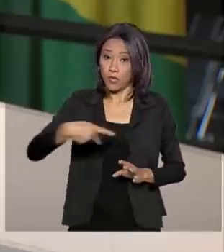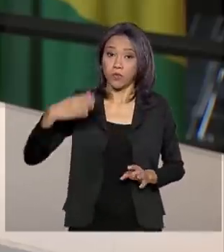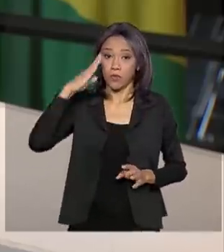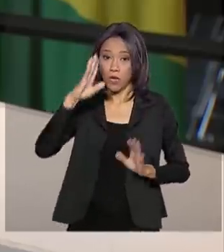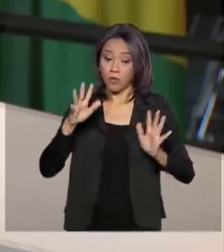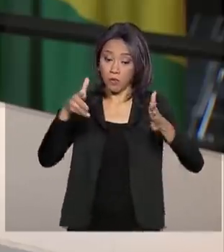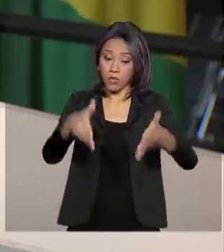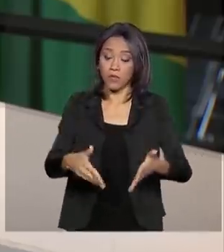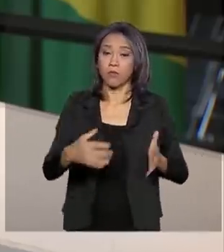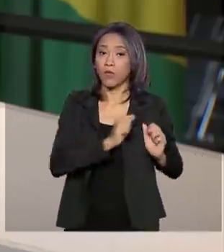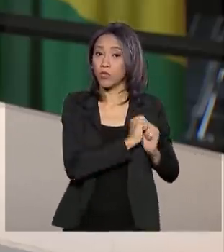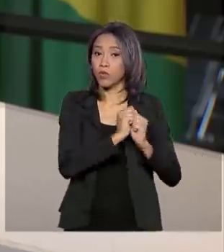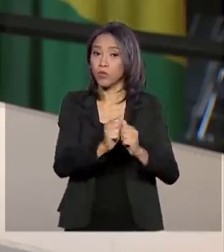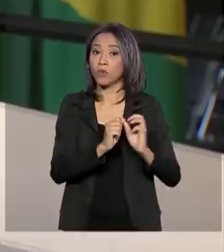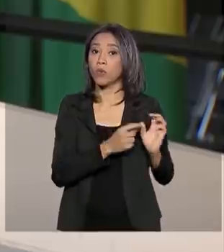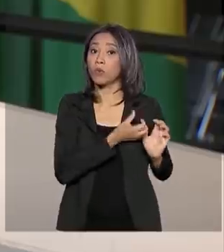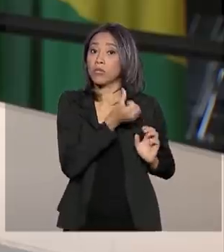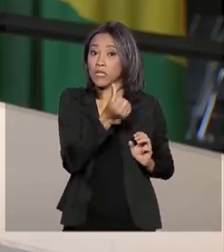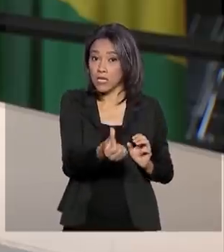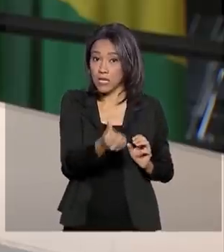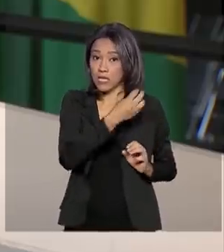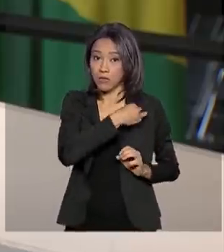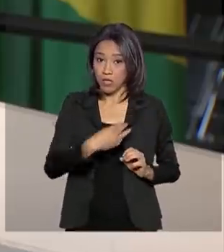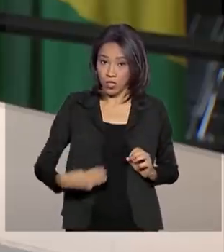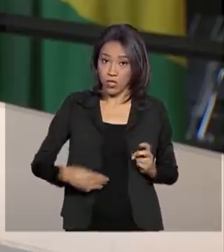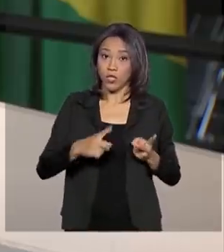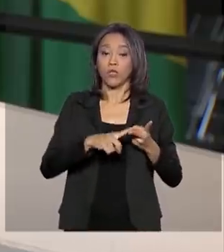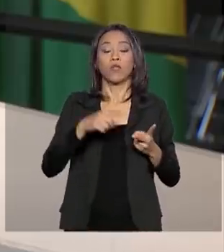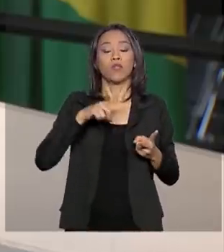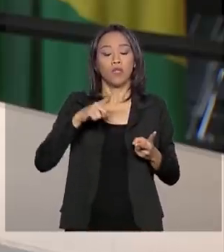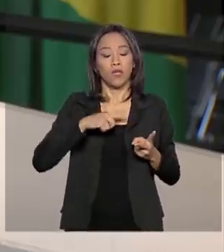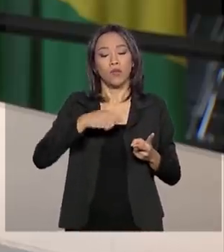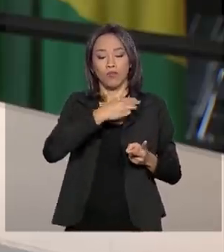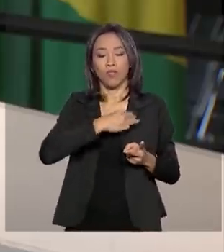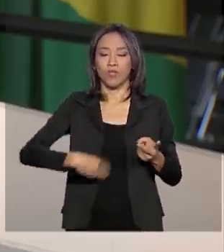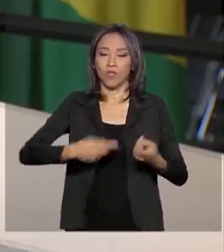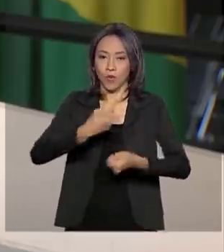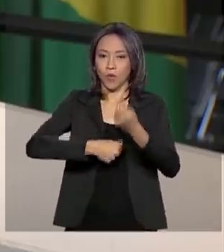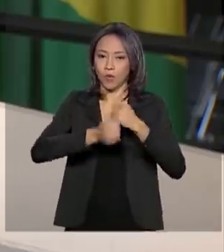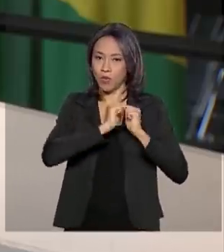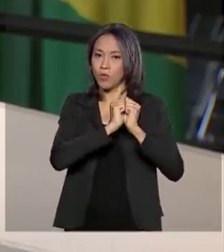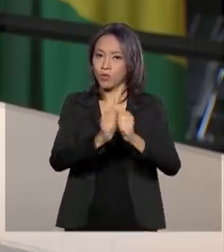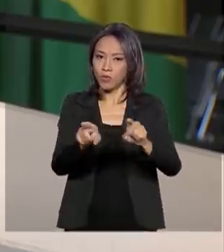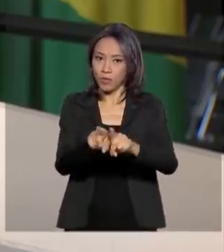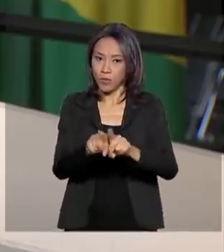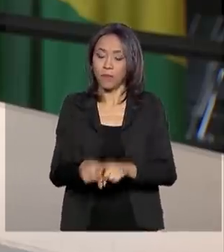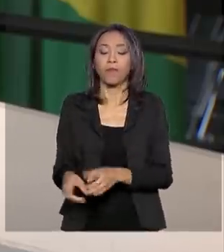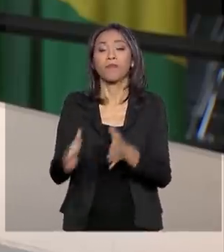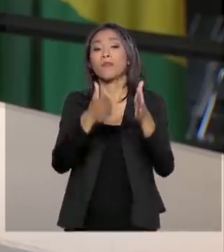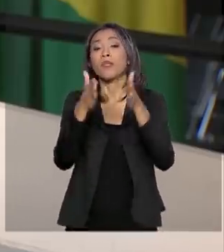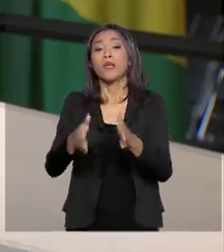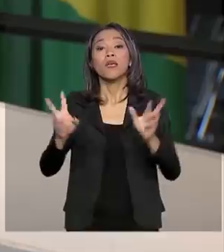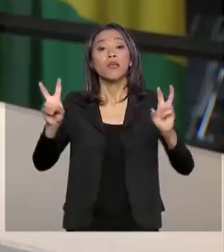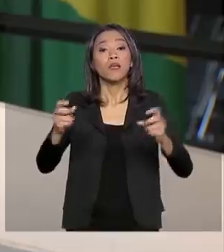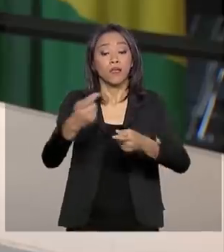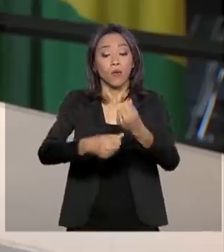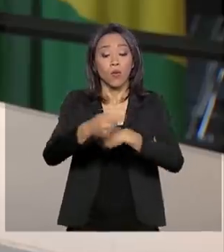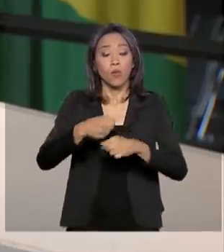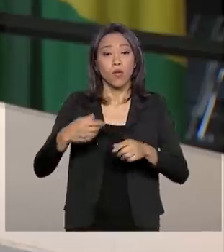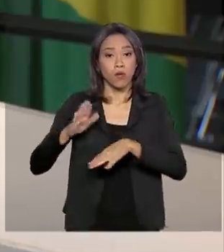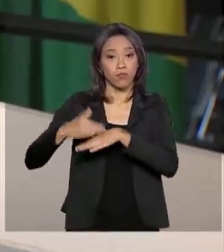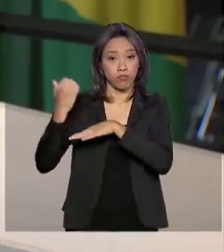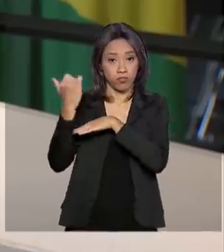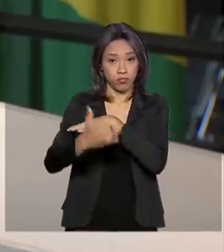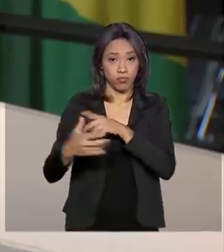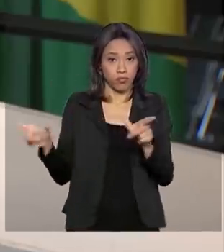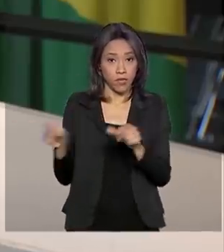acompanhado de seis ministros, incluindo Paulo Guedes, da Economia. E falando em economia, de acordo com o IBGE, o